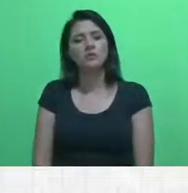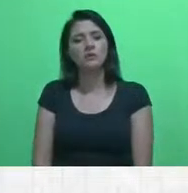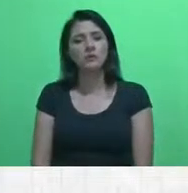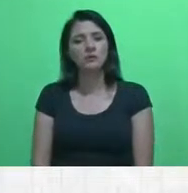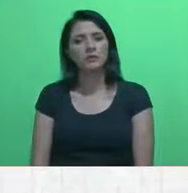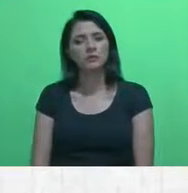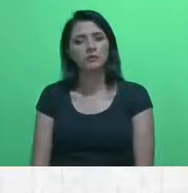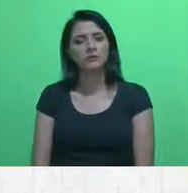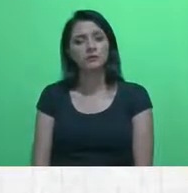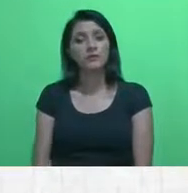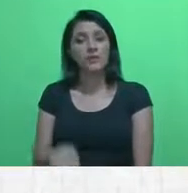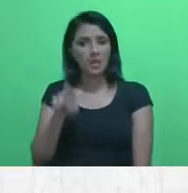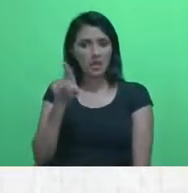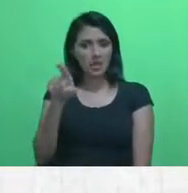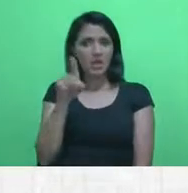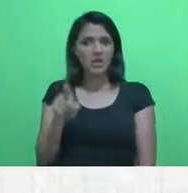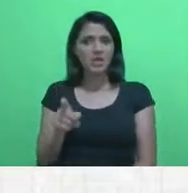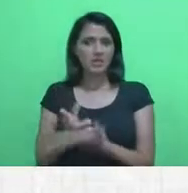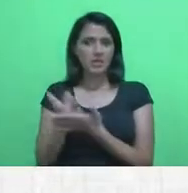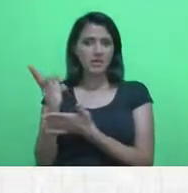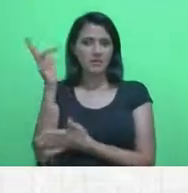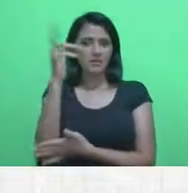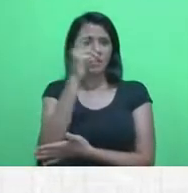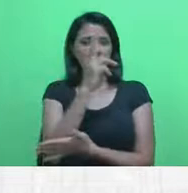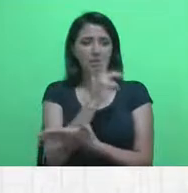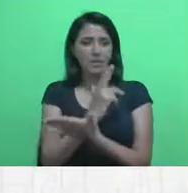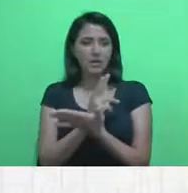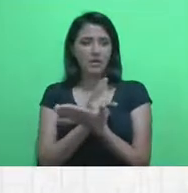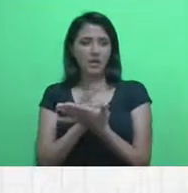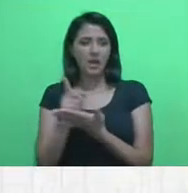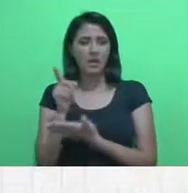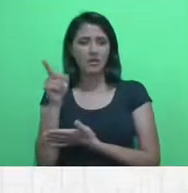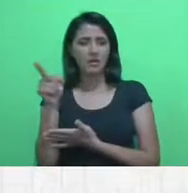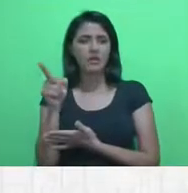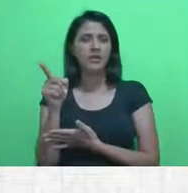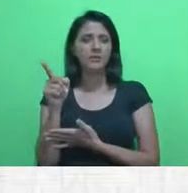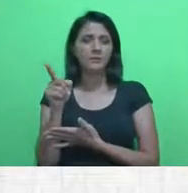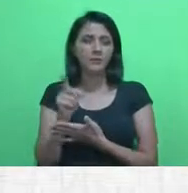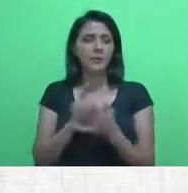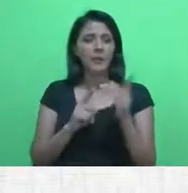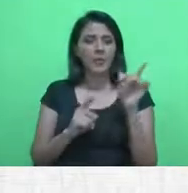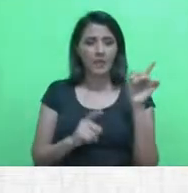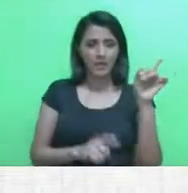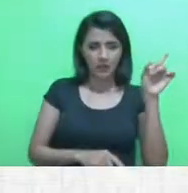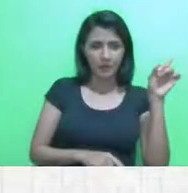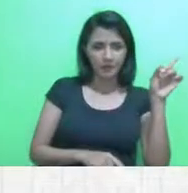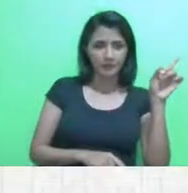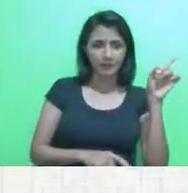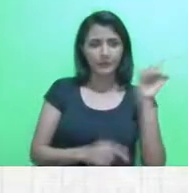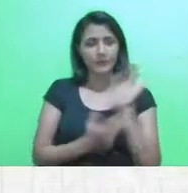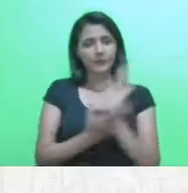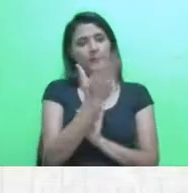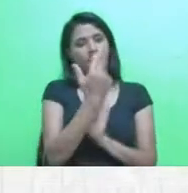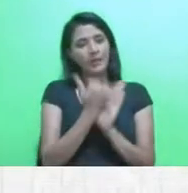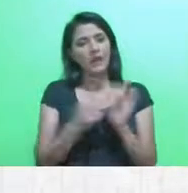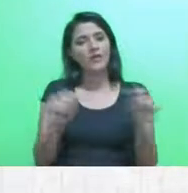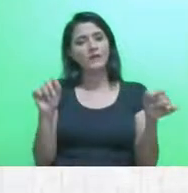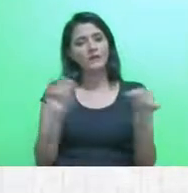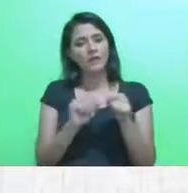Esse mapa aqui, deixa eu... Esse mapa, ele foi feito na PICAPS,